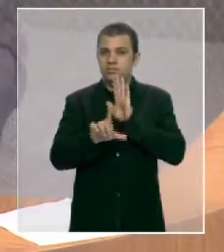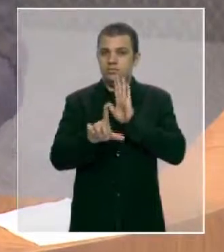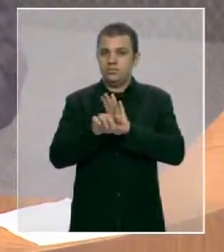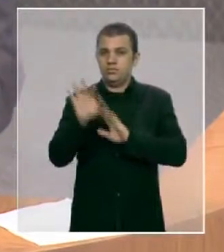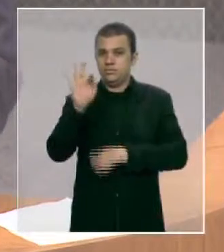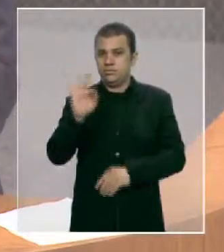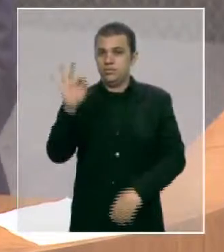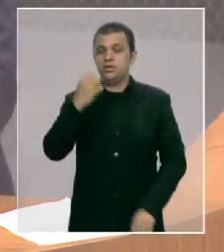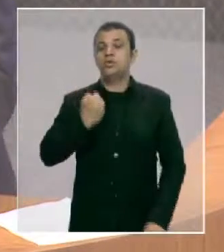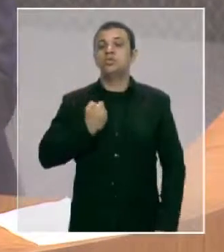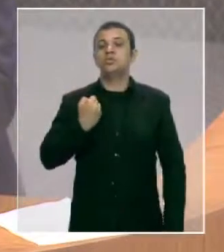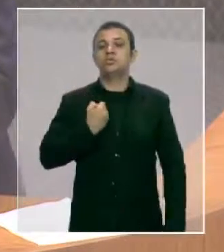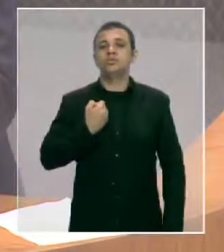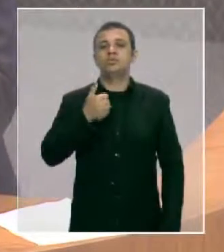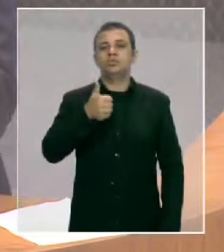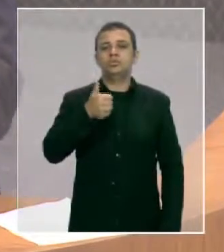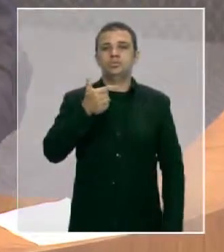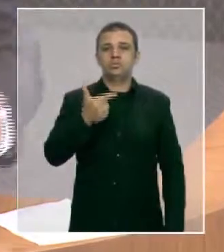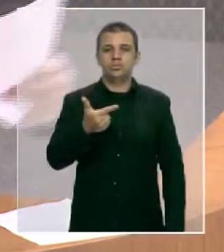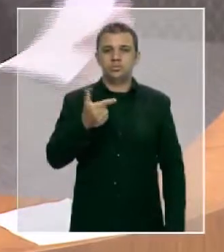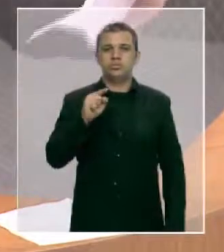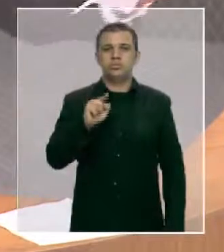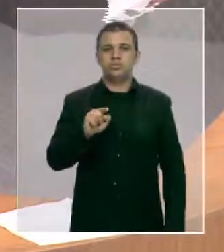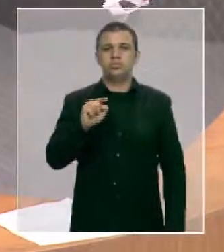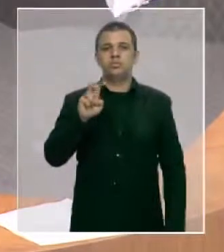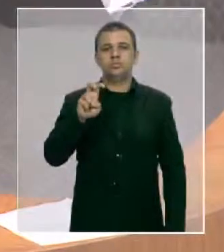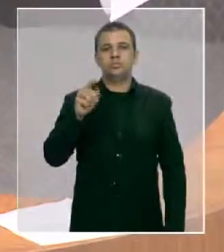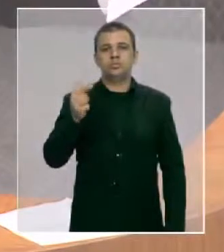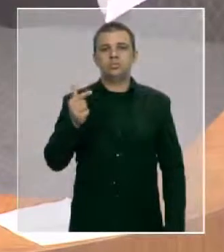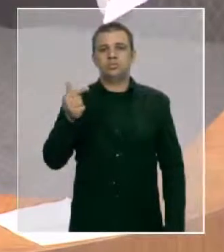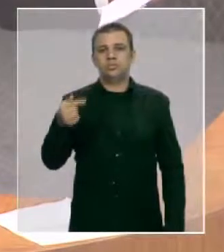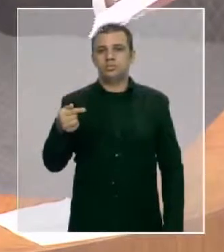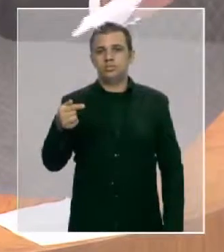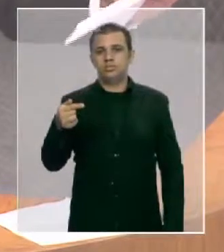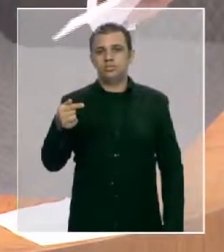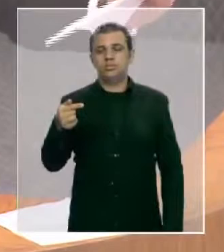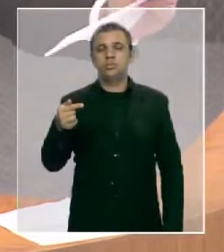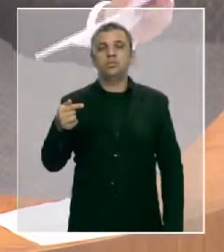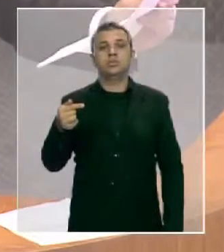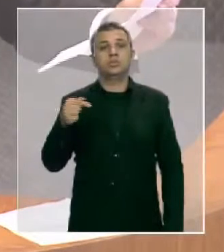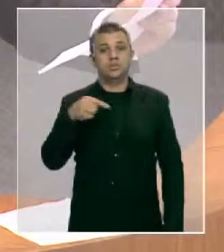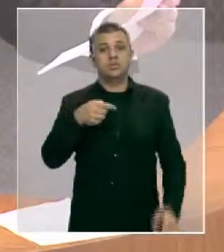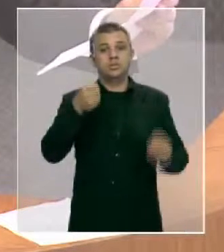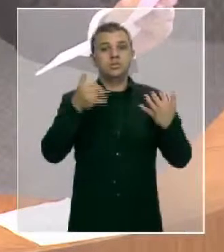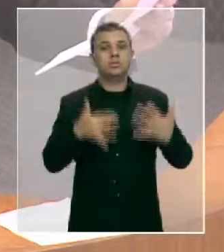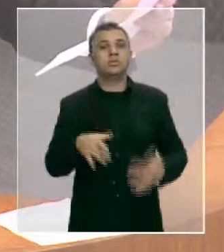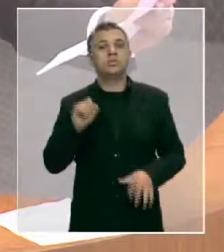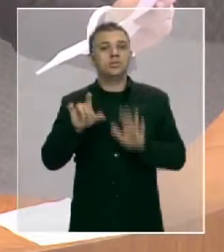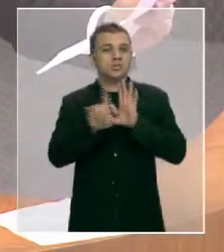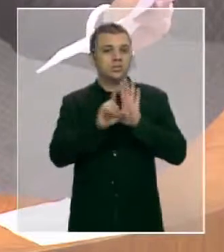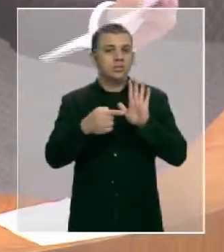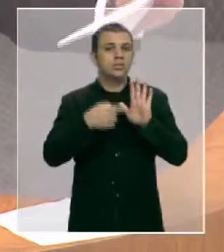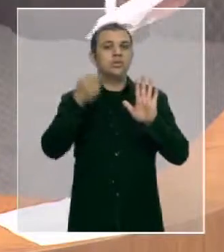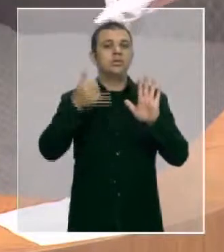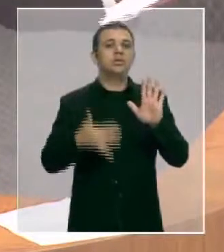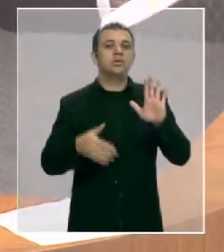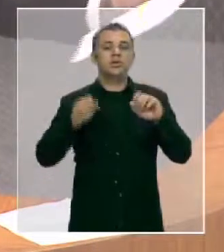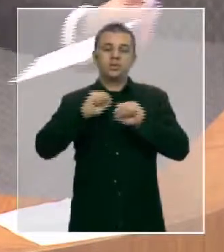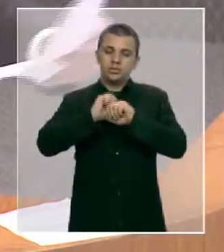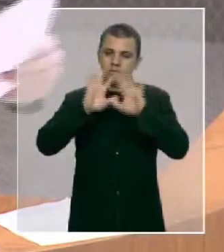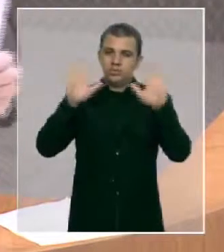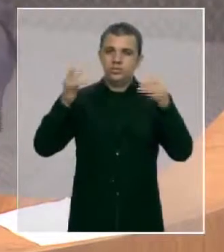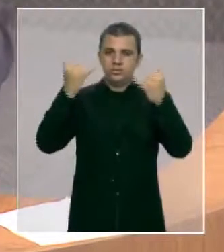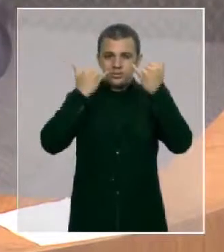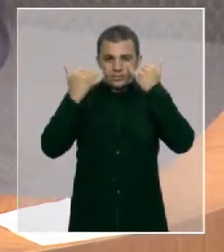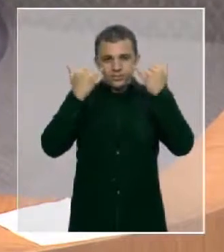lei número 12.527 de transparência, lei de informação.